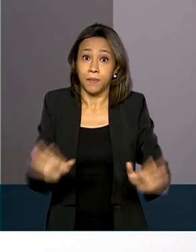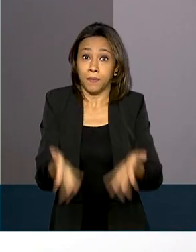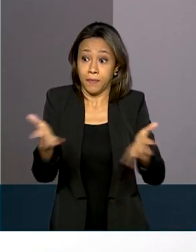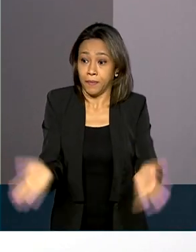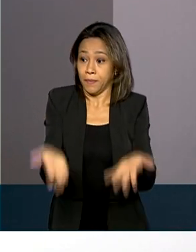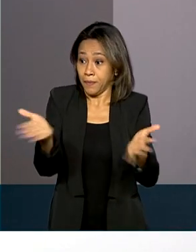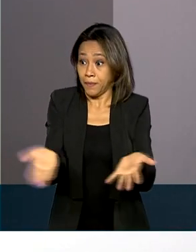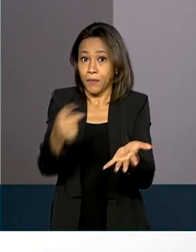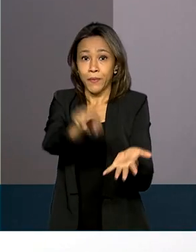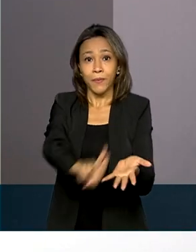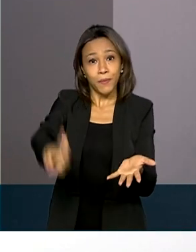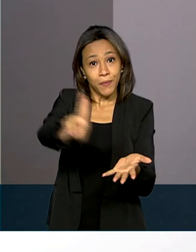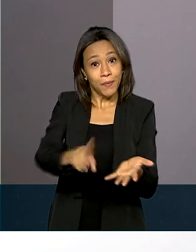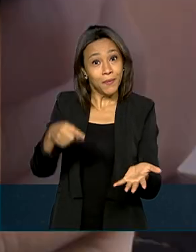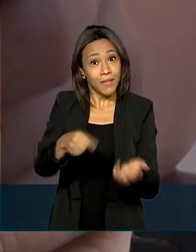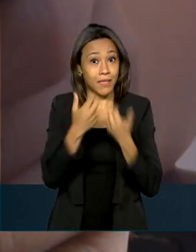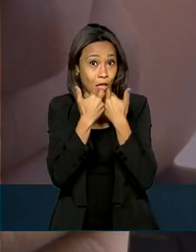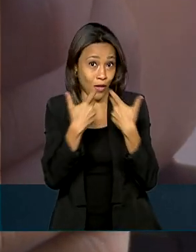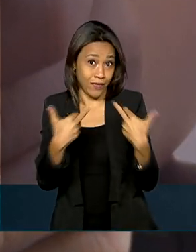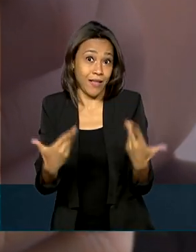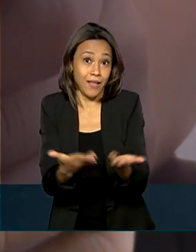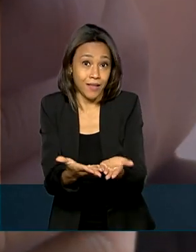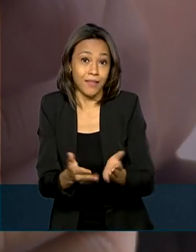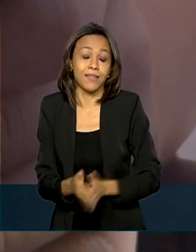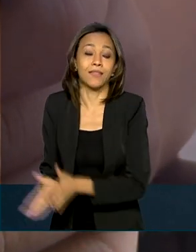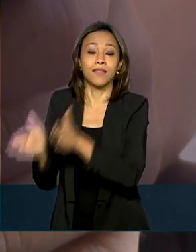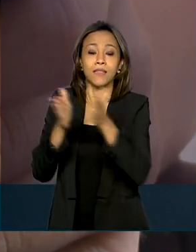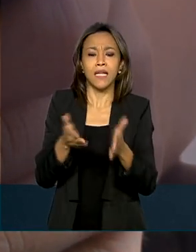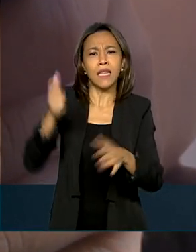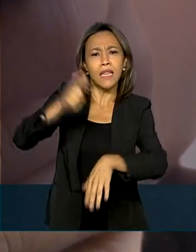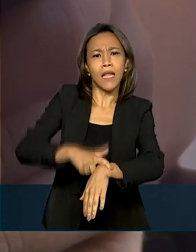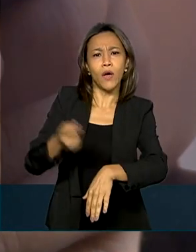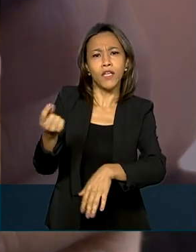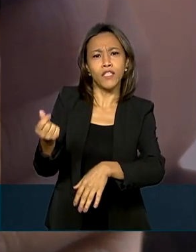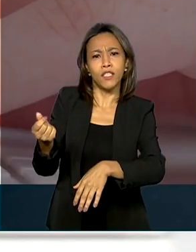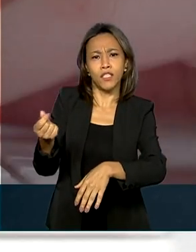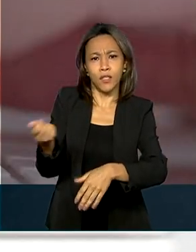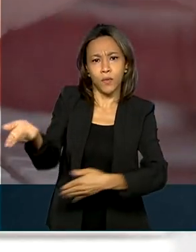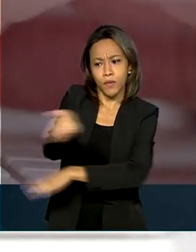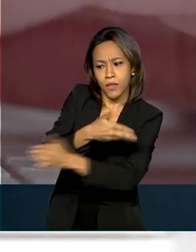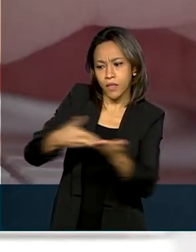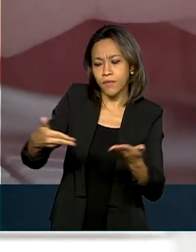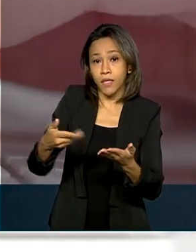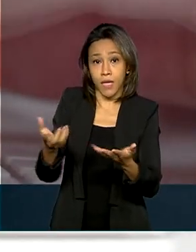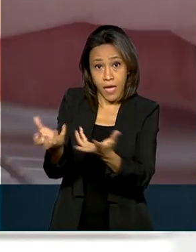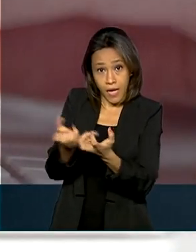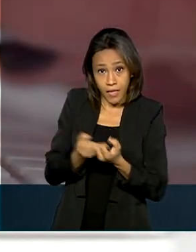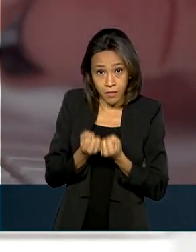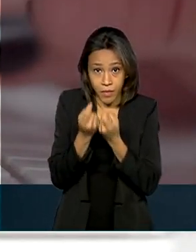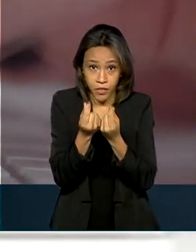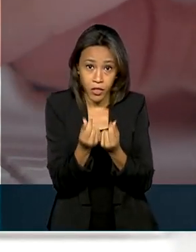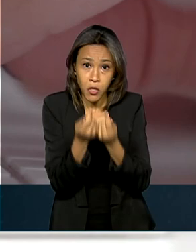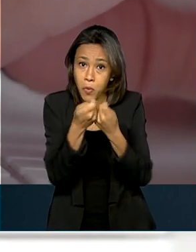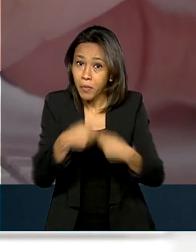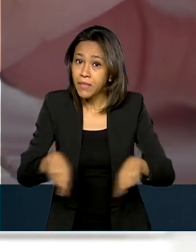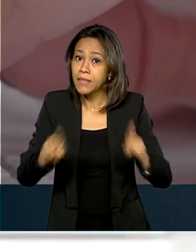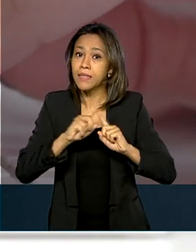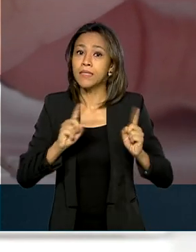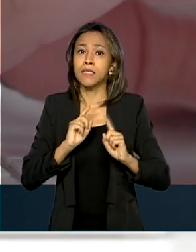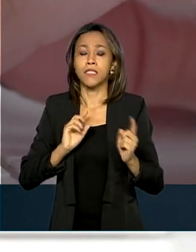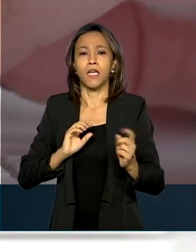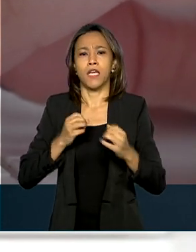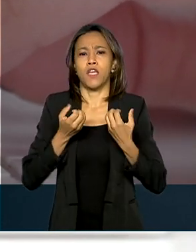dessa novidade. Na hora de transferir ou receber dinheiro, o usuário não vai precisar informar os dados